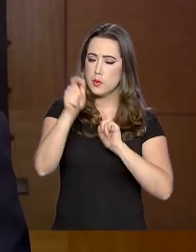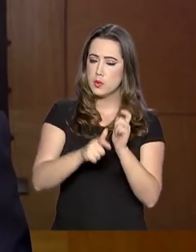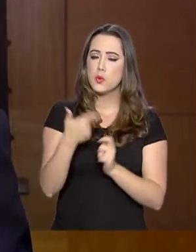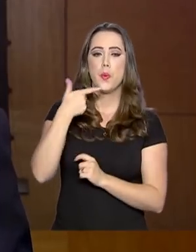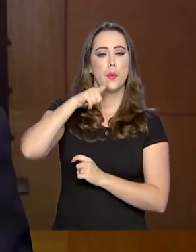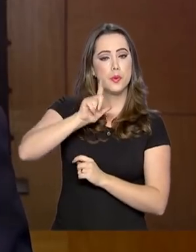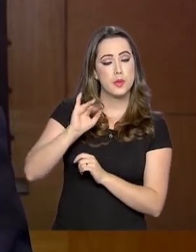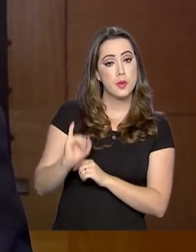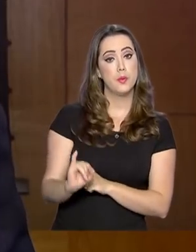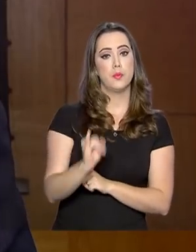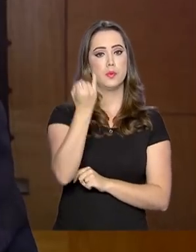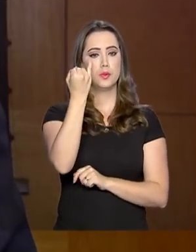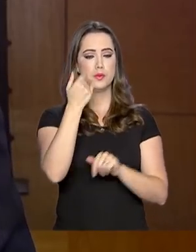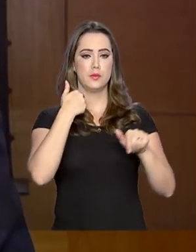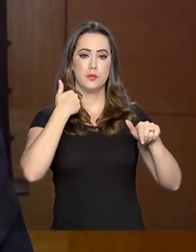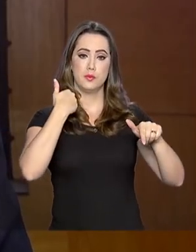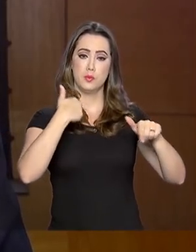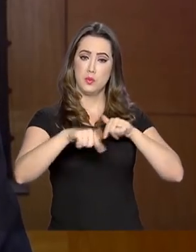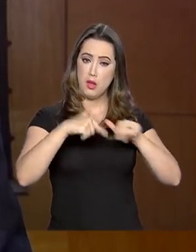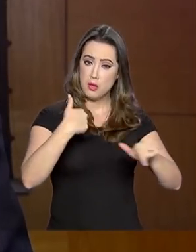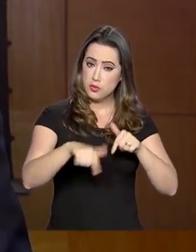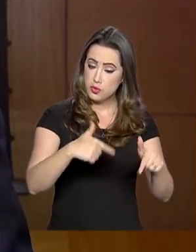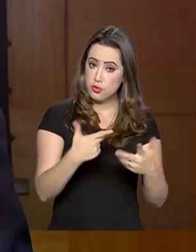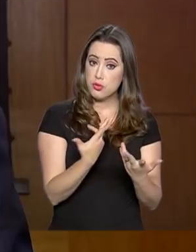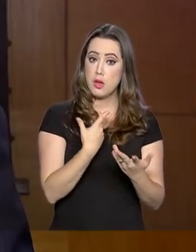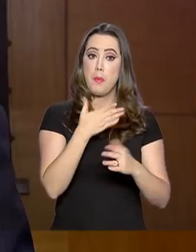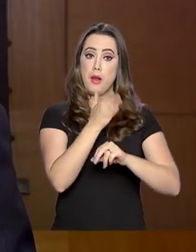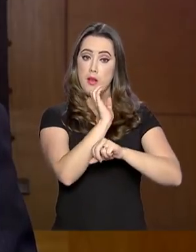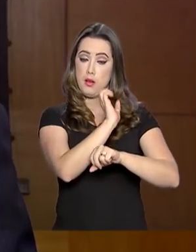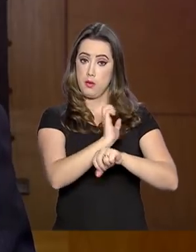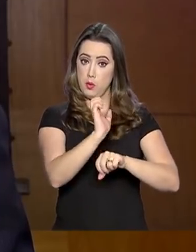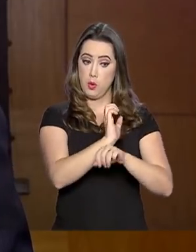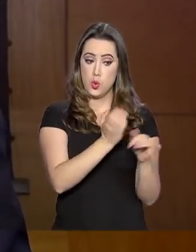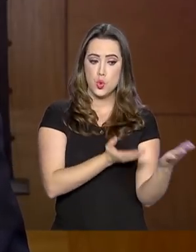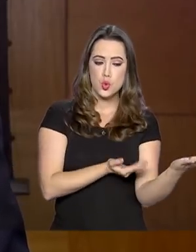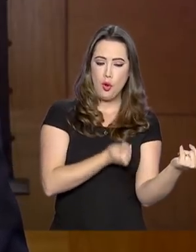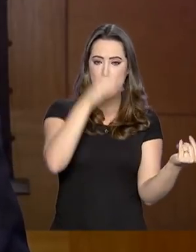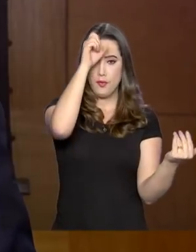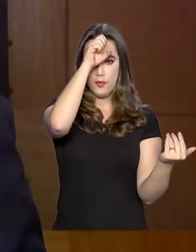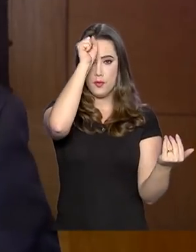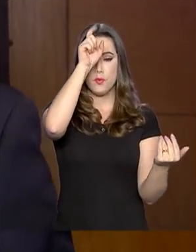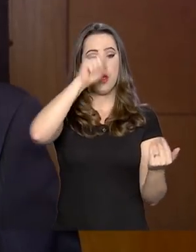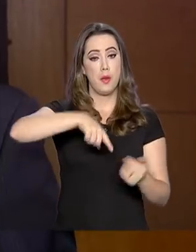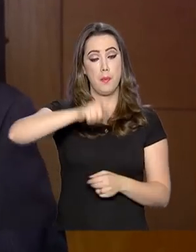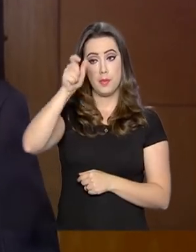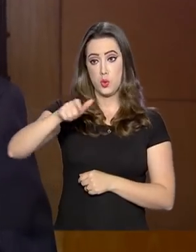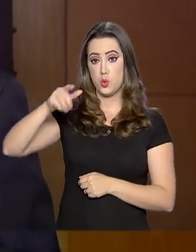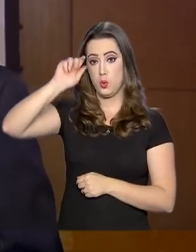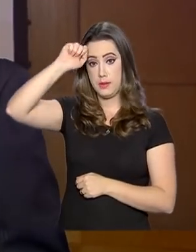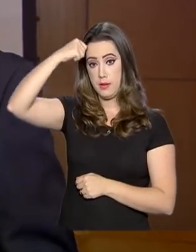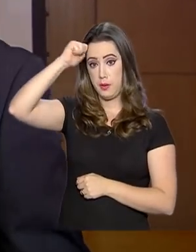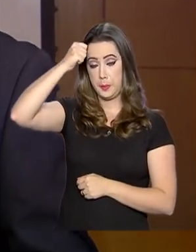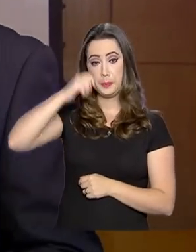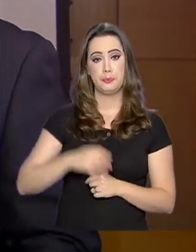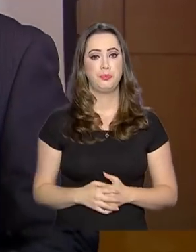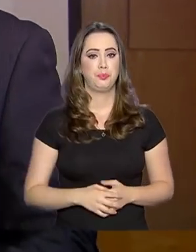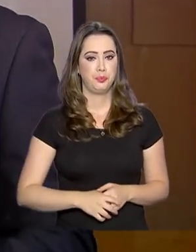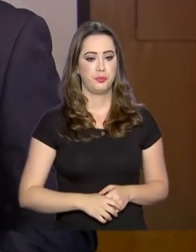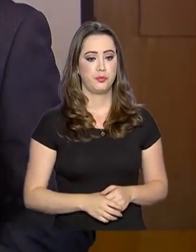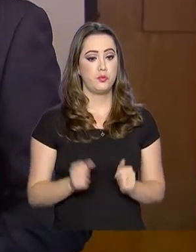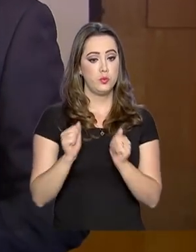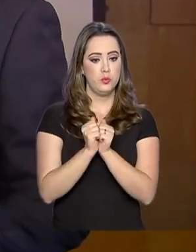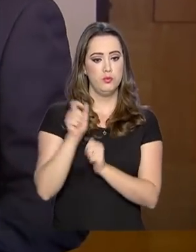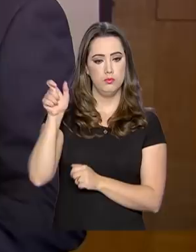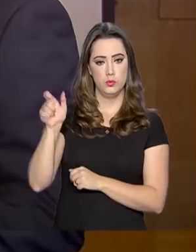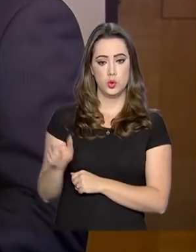conseguem uma oportunidade como jovem aprendiz são afrodescendentes. Eu estou ao lado de Marcelo